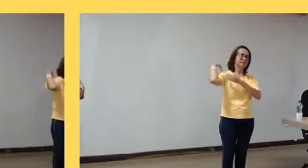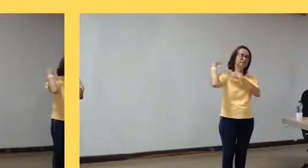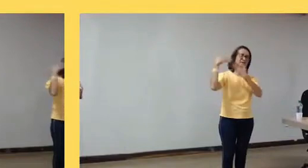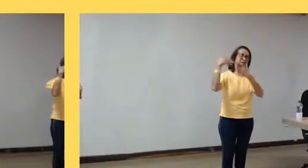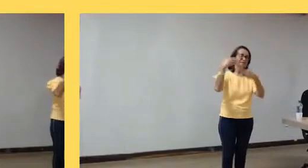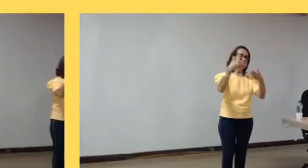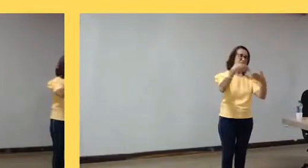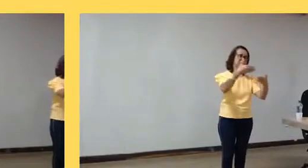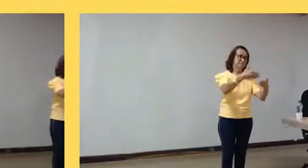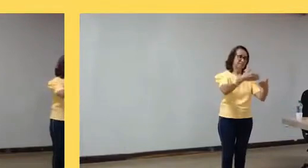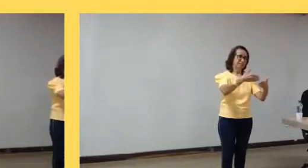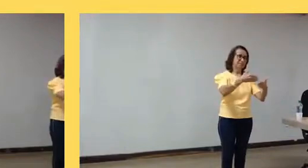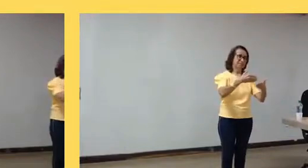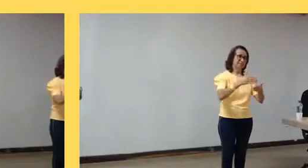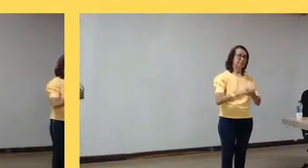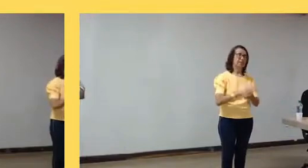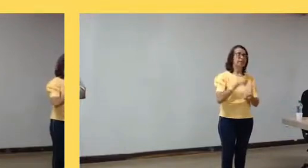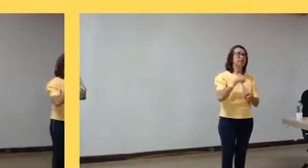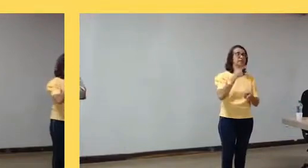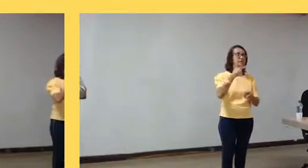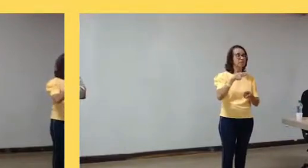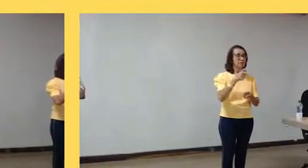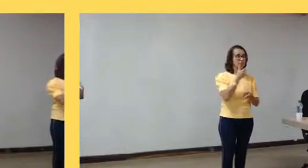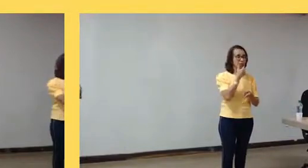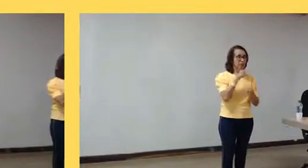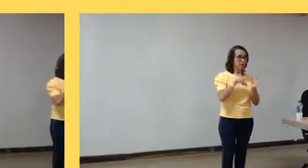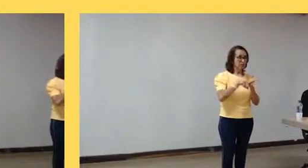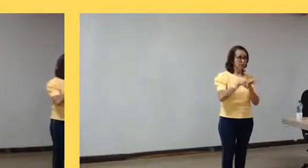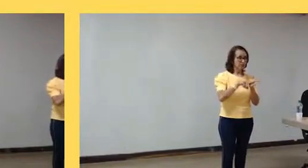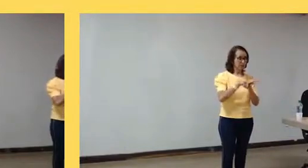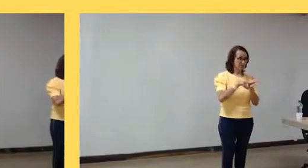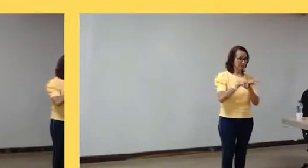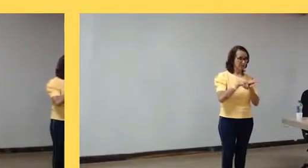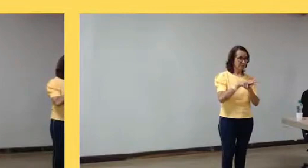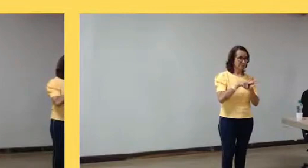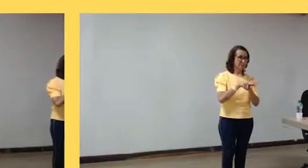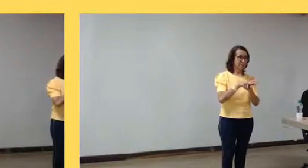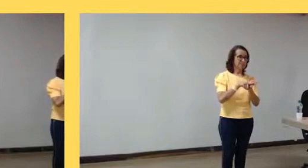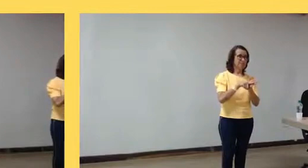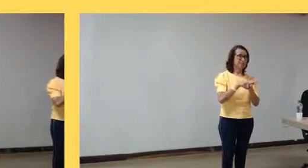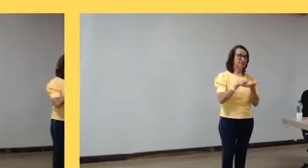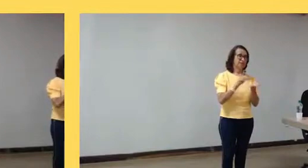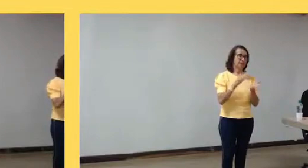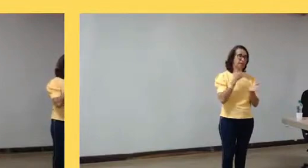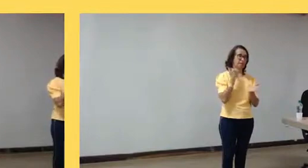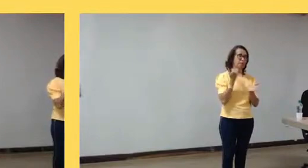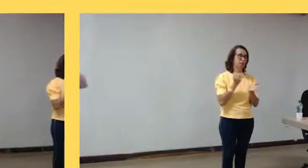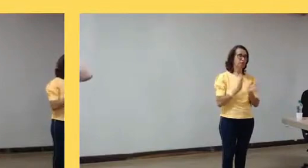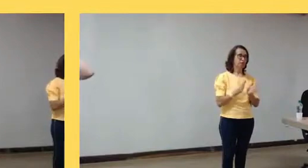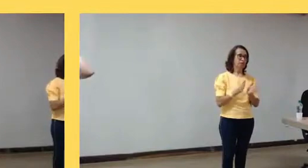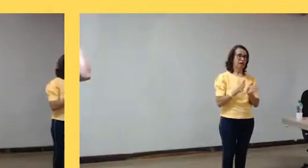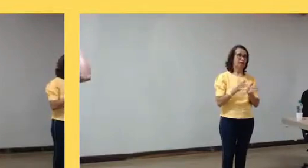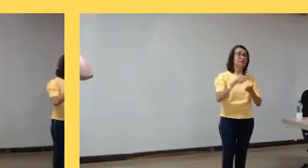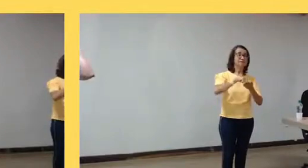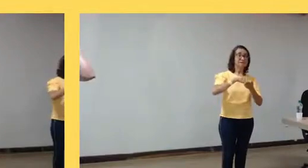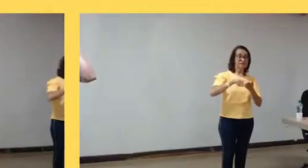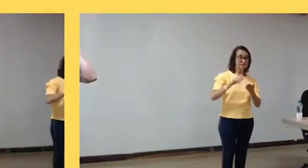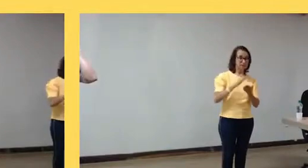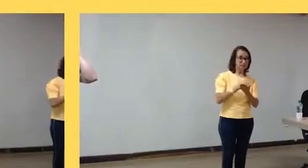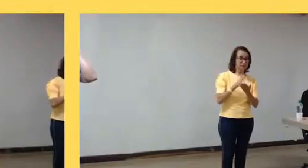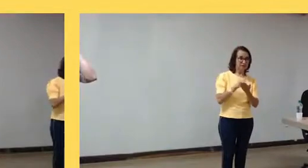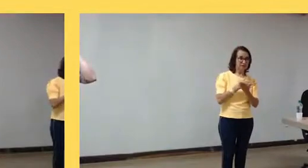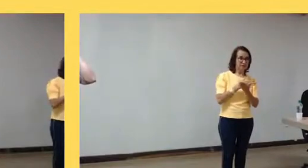outro pesquisador, um pesquisador que chama Gordon Shaw, que infelizmente já morreu, ele escreveu um livro